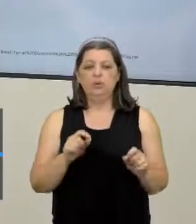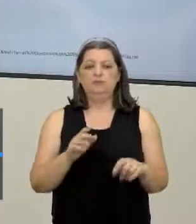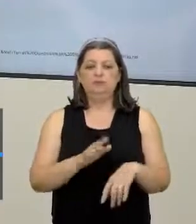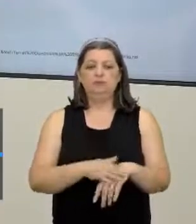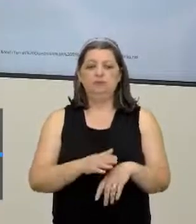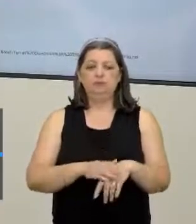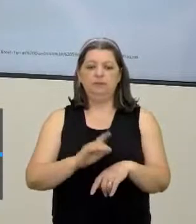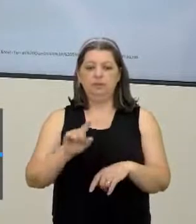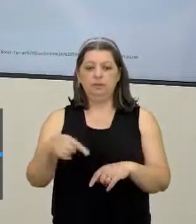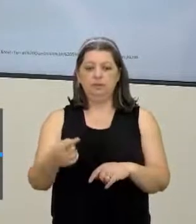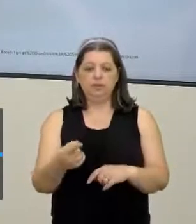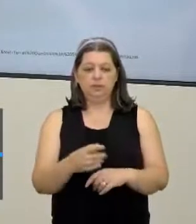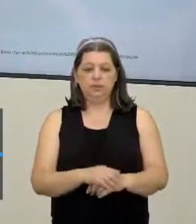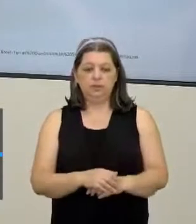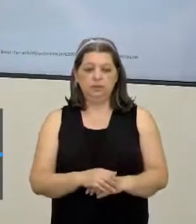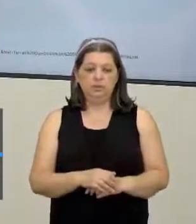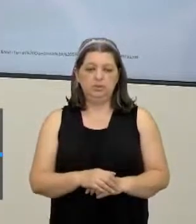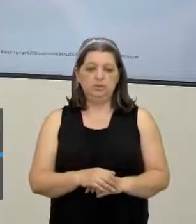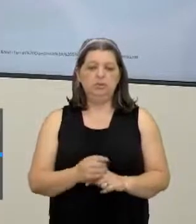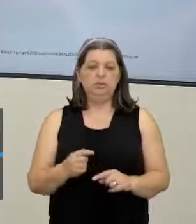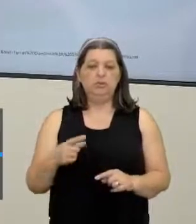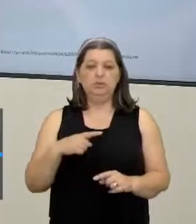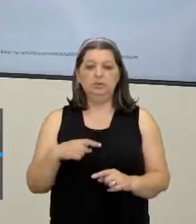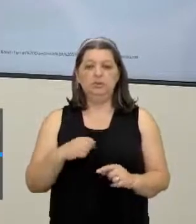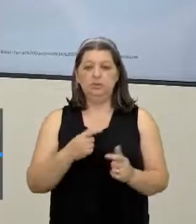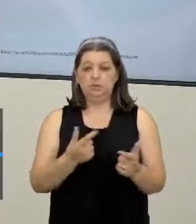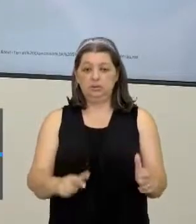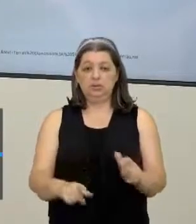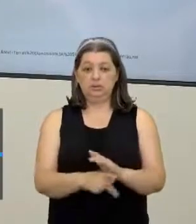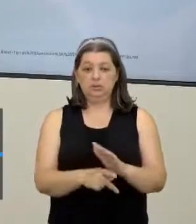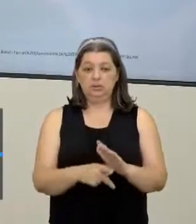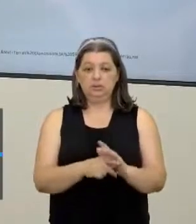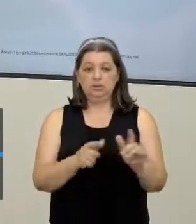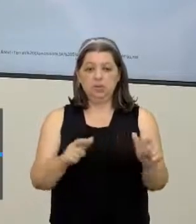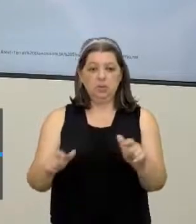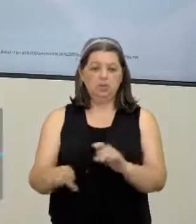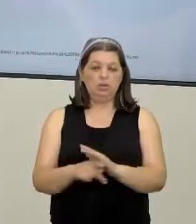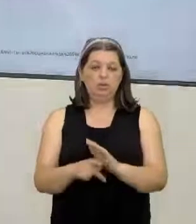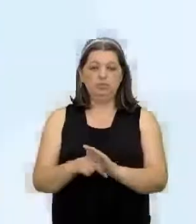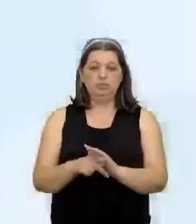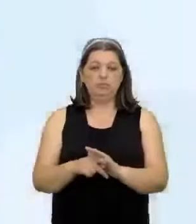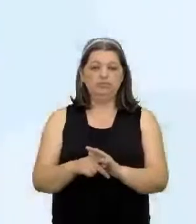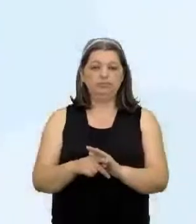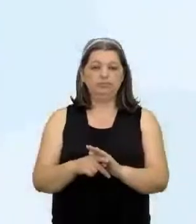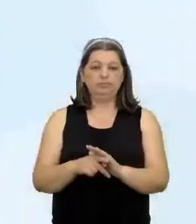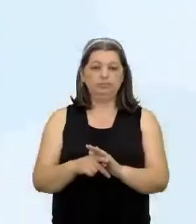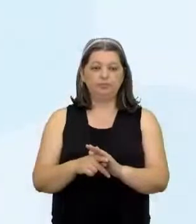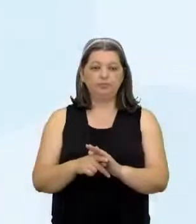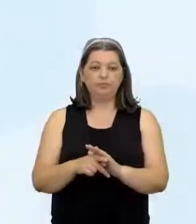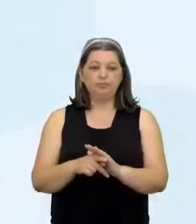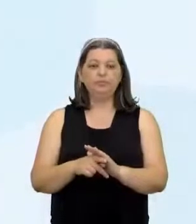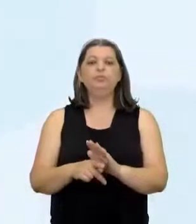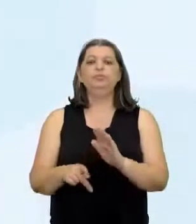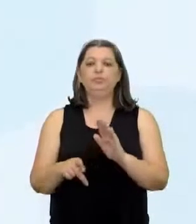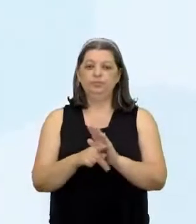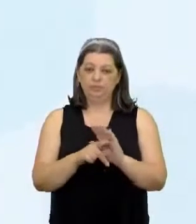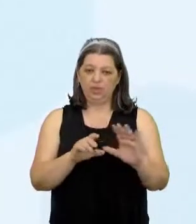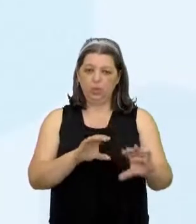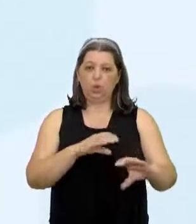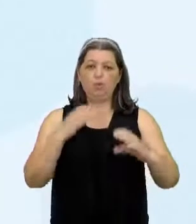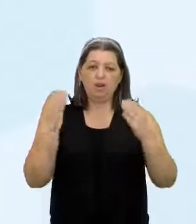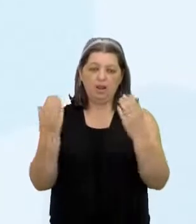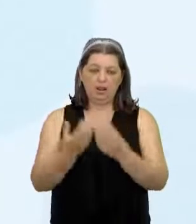As outras que nós temos aí Terras dominiais Que são terras de propriedades Das comunidades